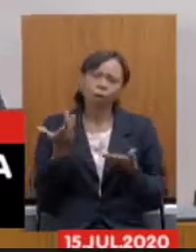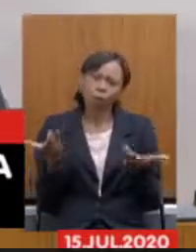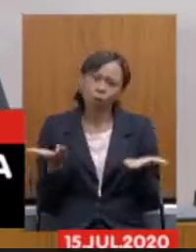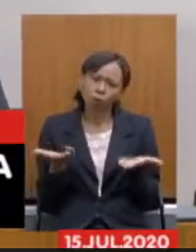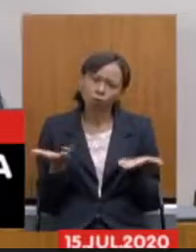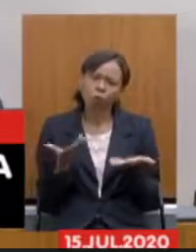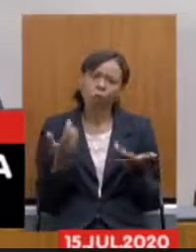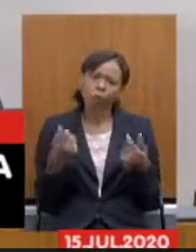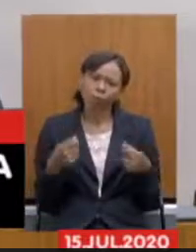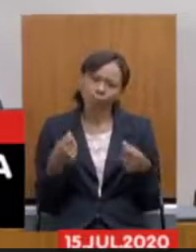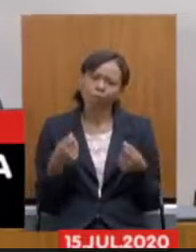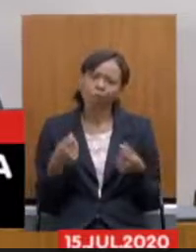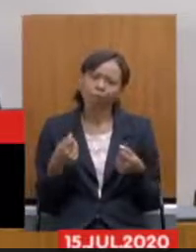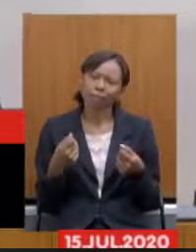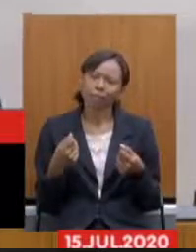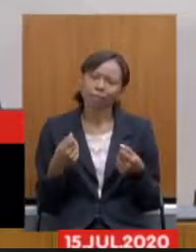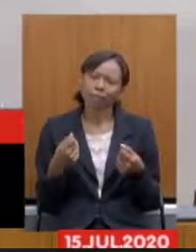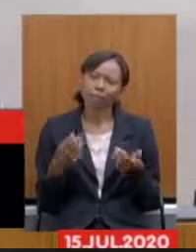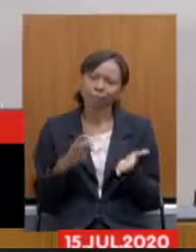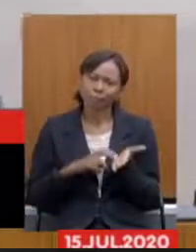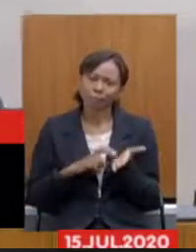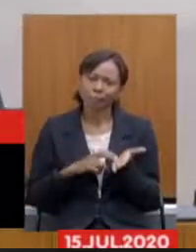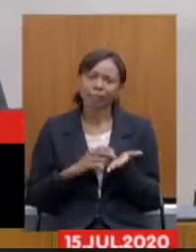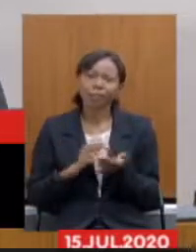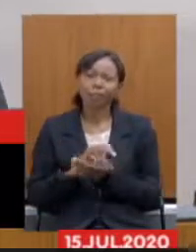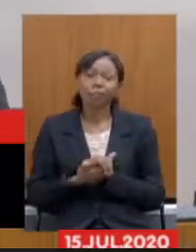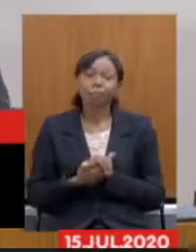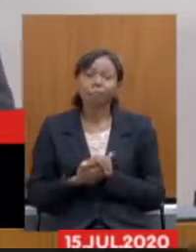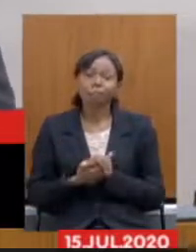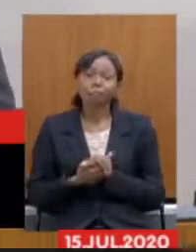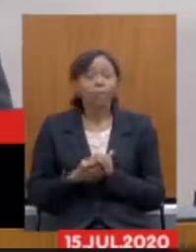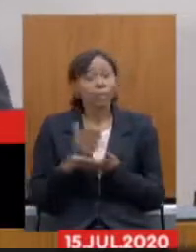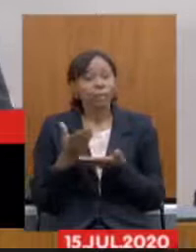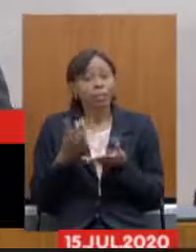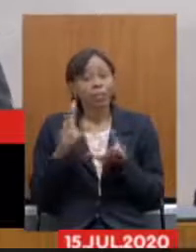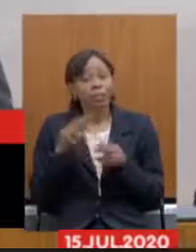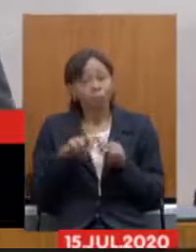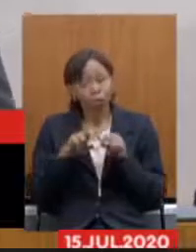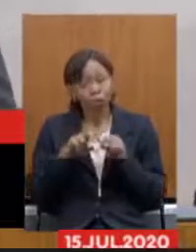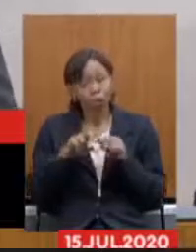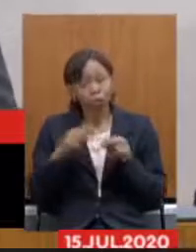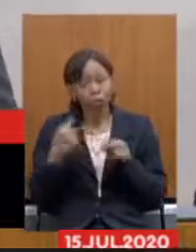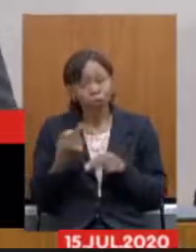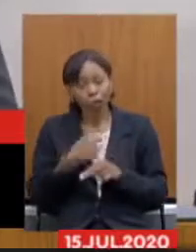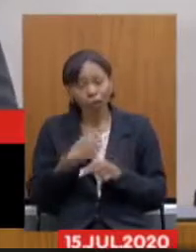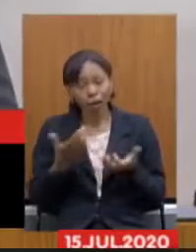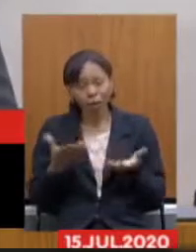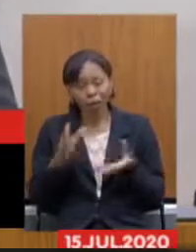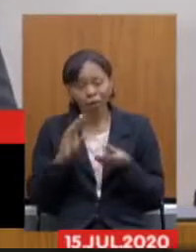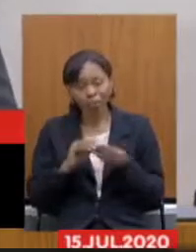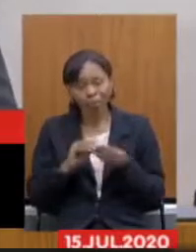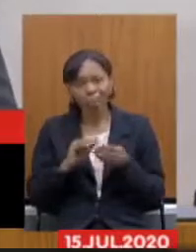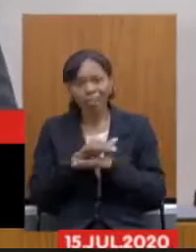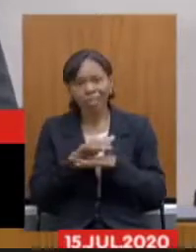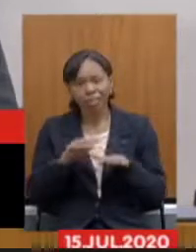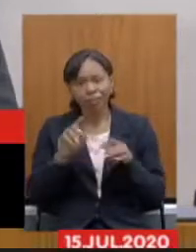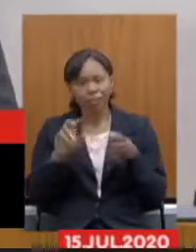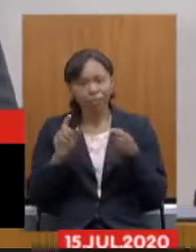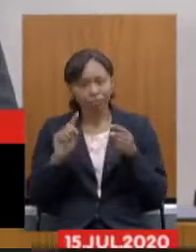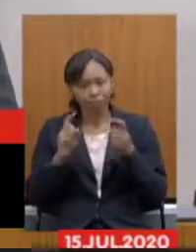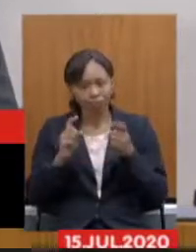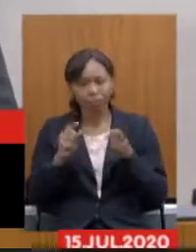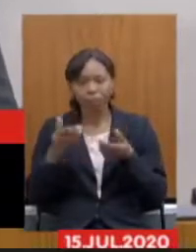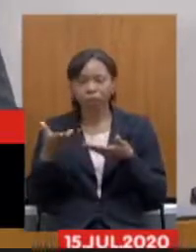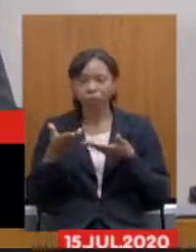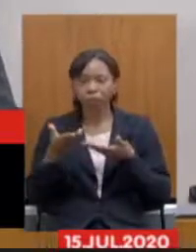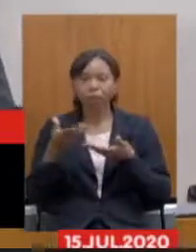necessárias obviamente para esta casa nessa parte e dessa forma a presidência encerra a reunião e convoca as deputadas e os deputados para a ordinária